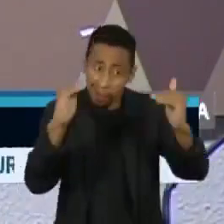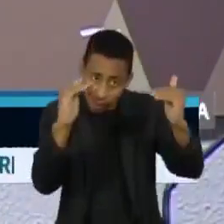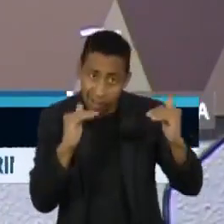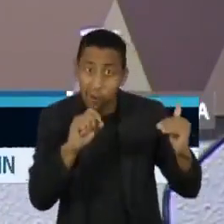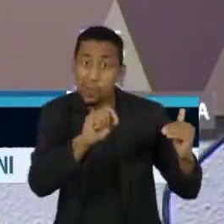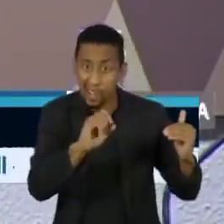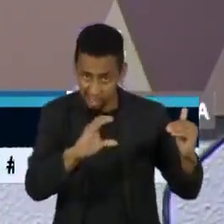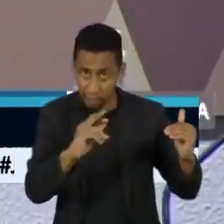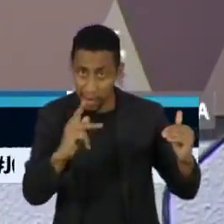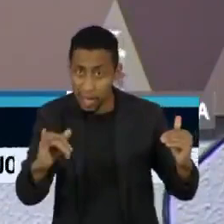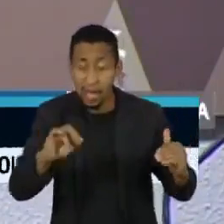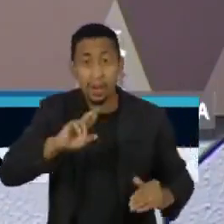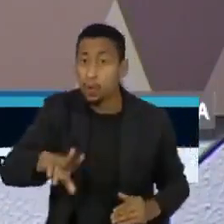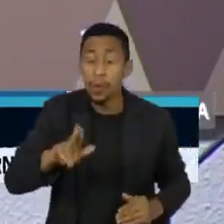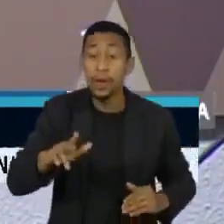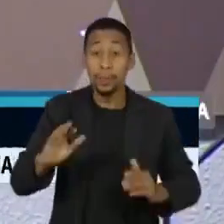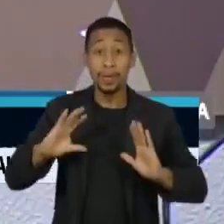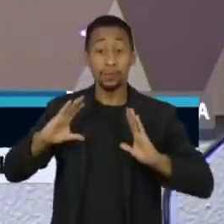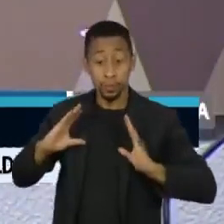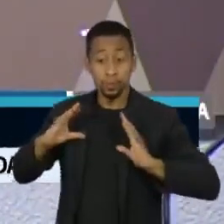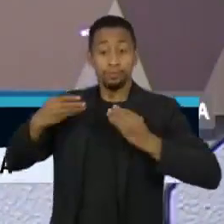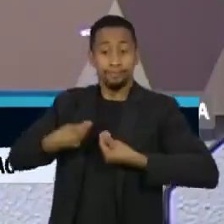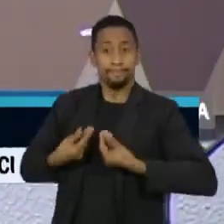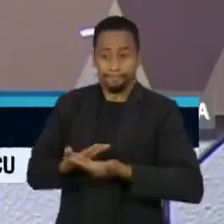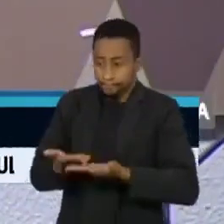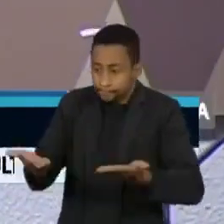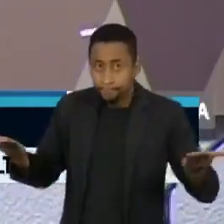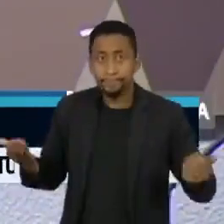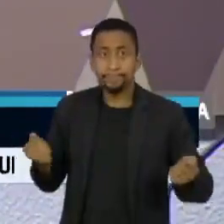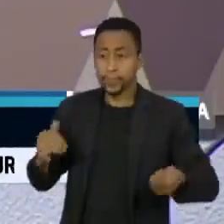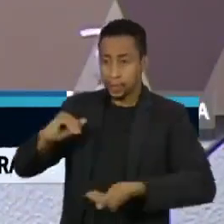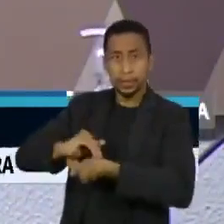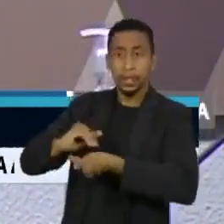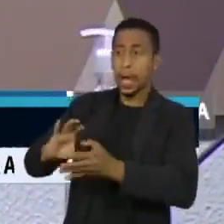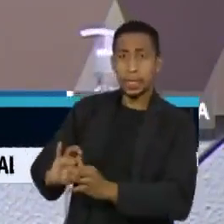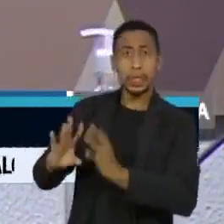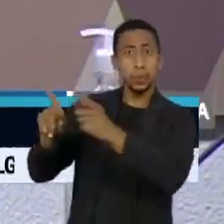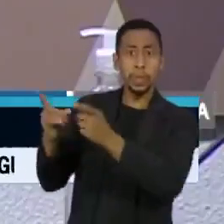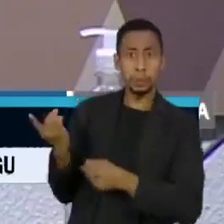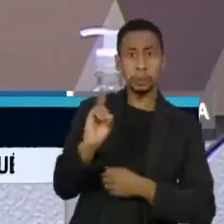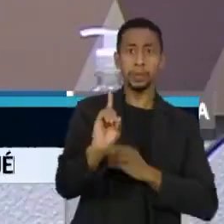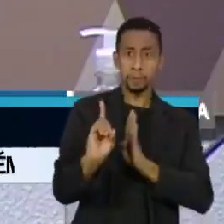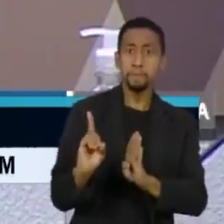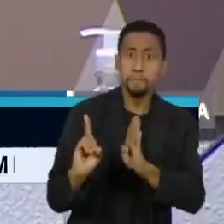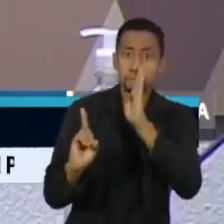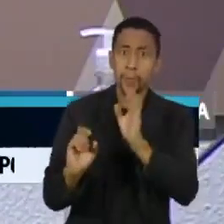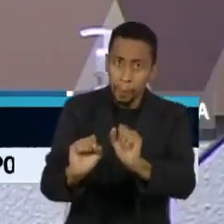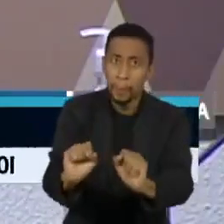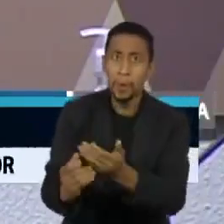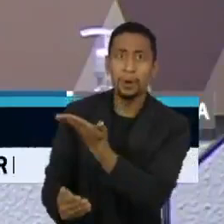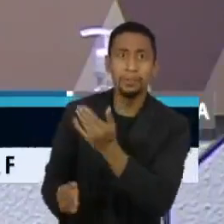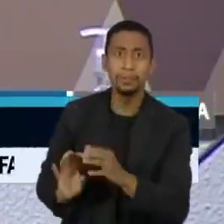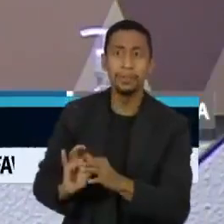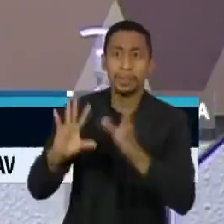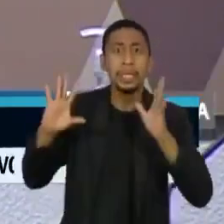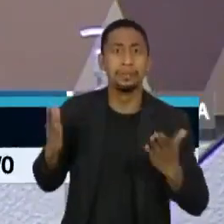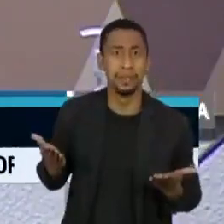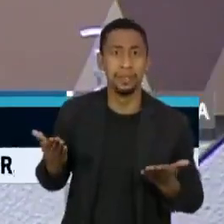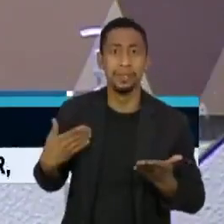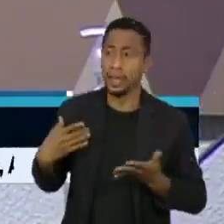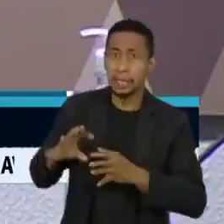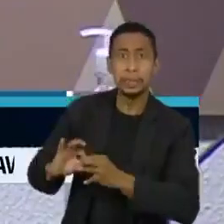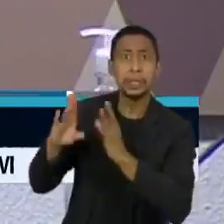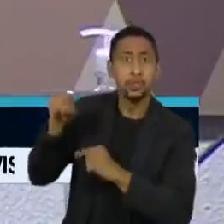momento, mas com o Supremo Tribunal Federal, que concedeu a ele um habeas corpus para ele poder comparecer e ficar em